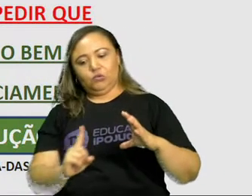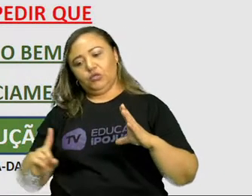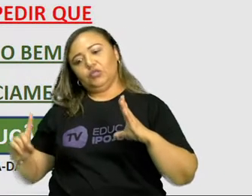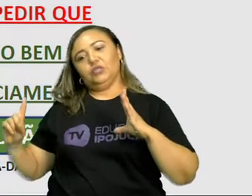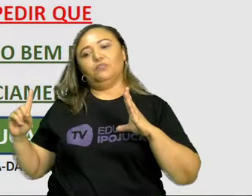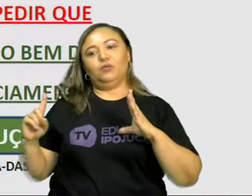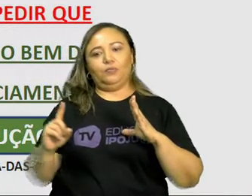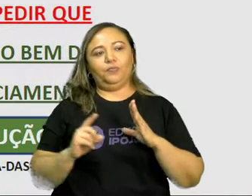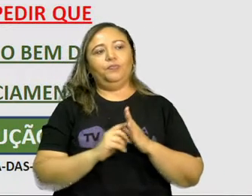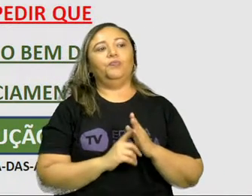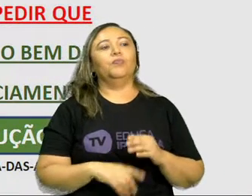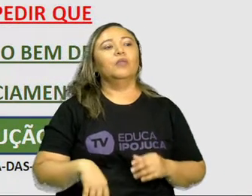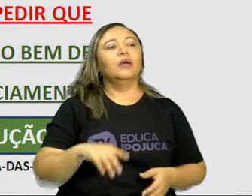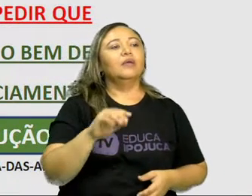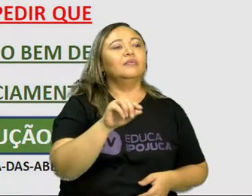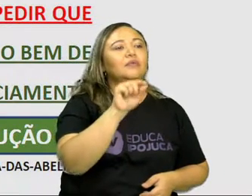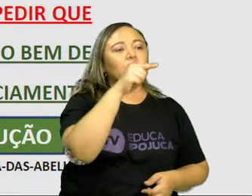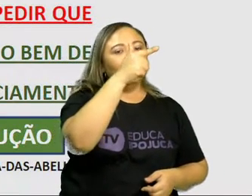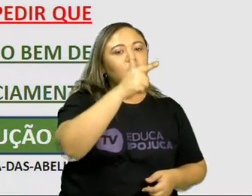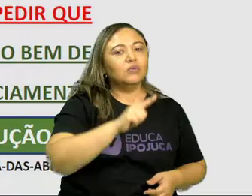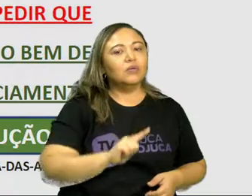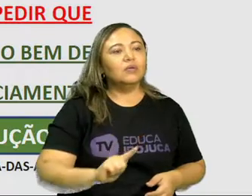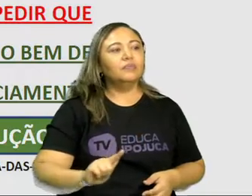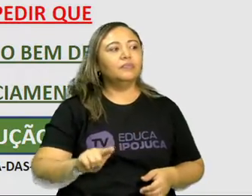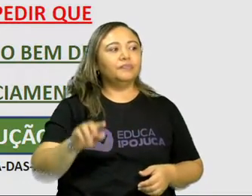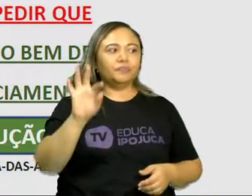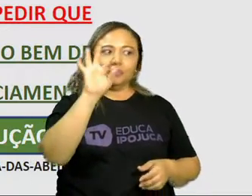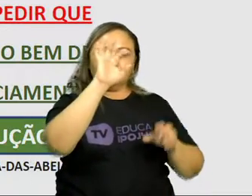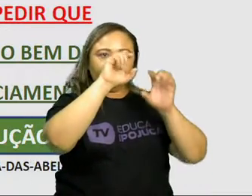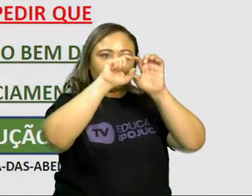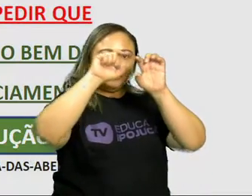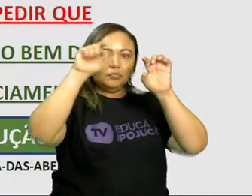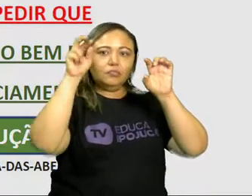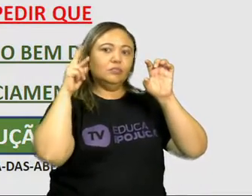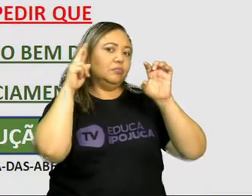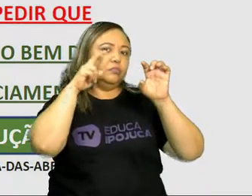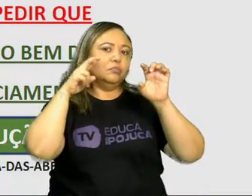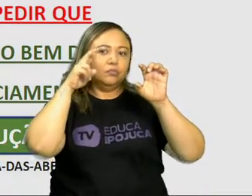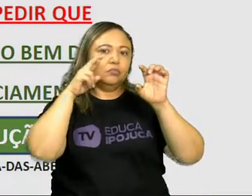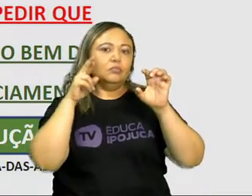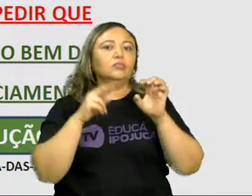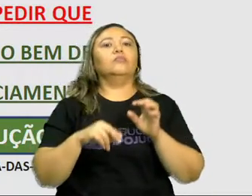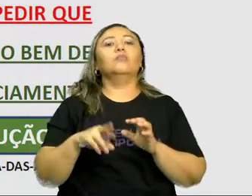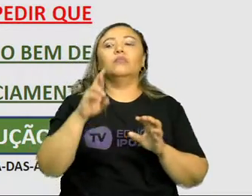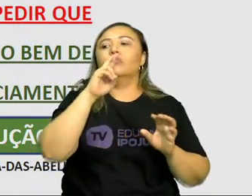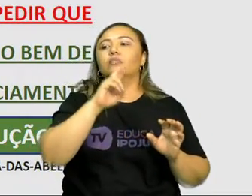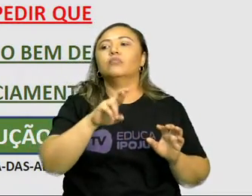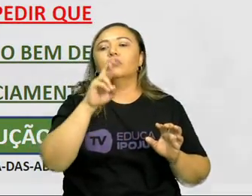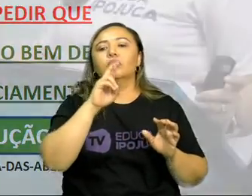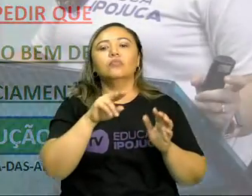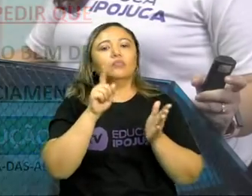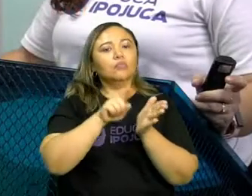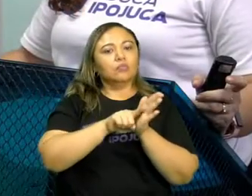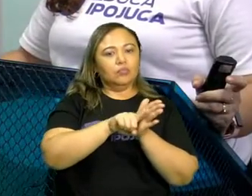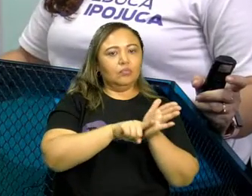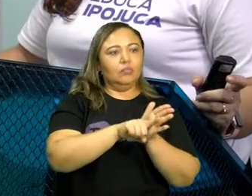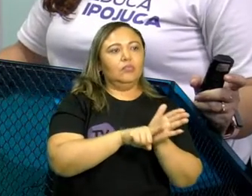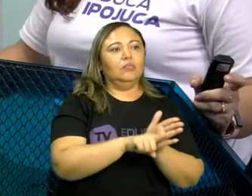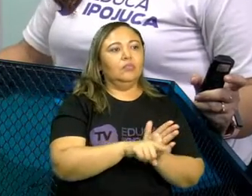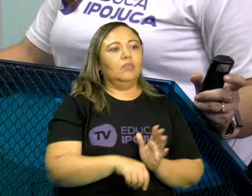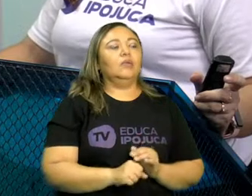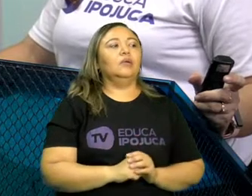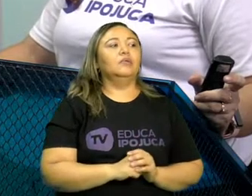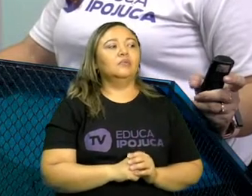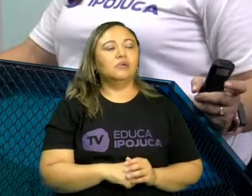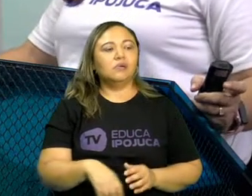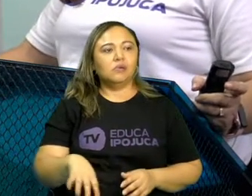social. Então, mais uma vez em rosa, eu trago o resultado da pesquisa. Então, eles mostraram o quanto as abelhinhas,